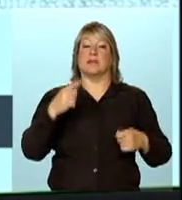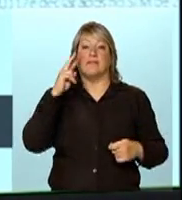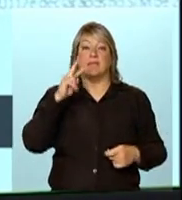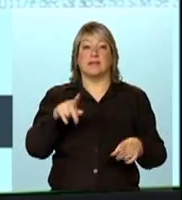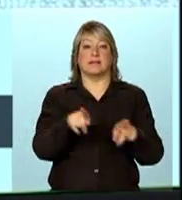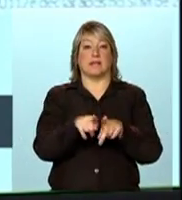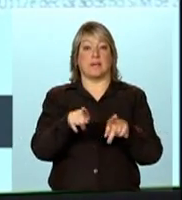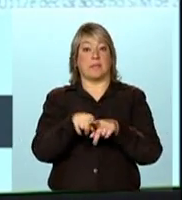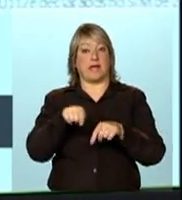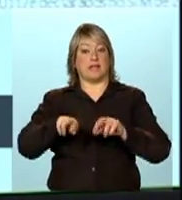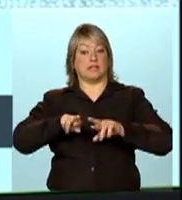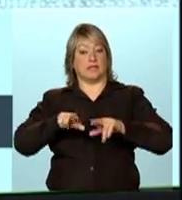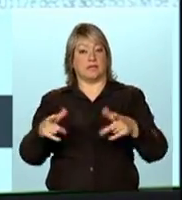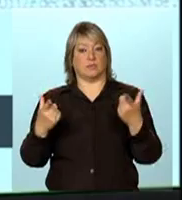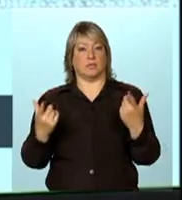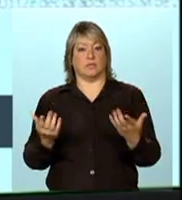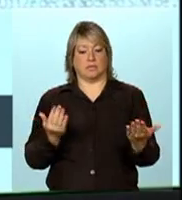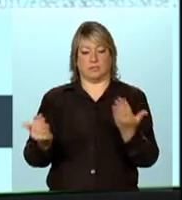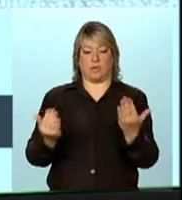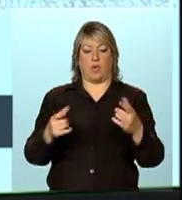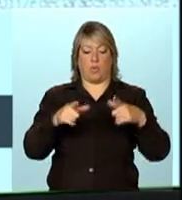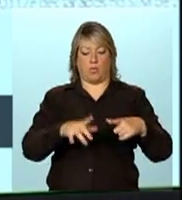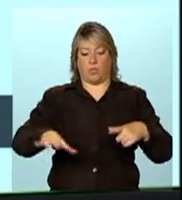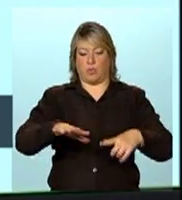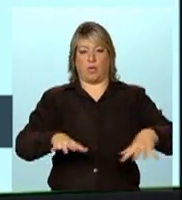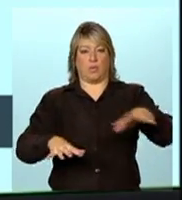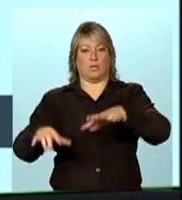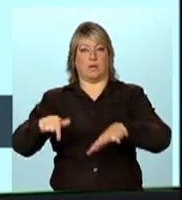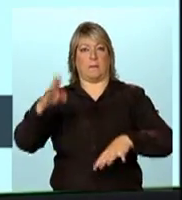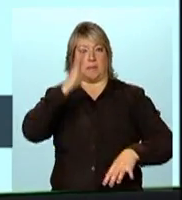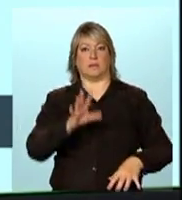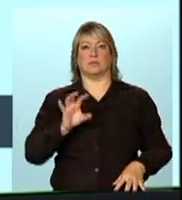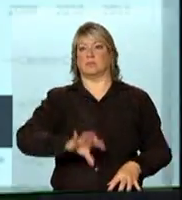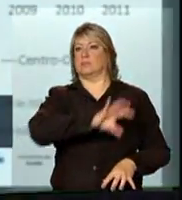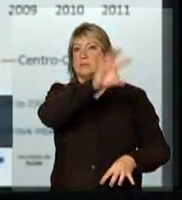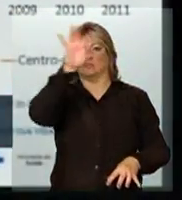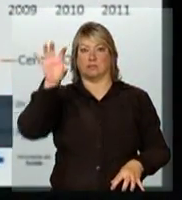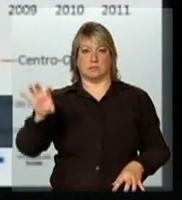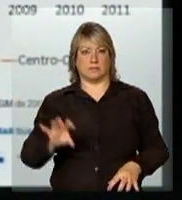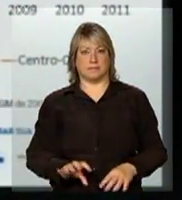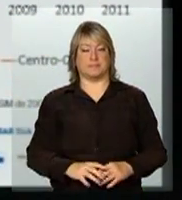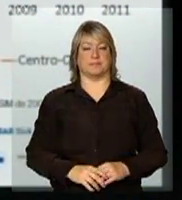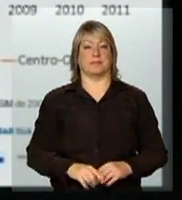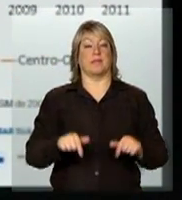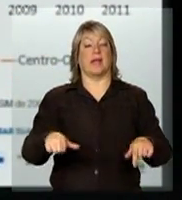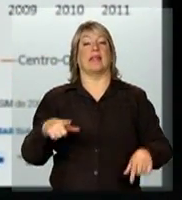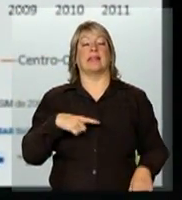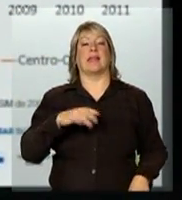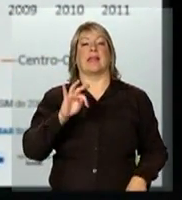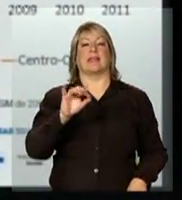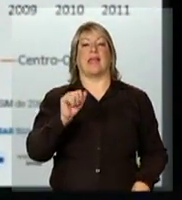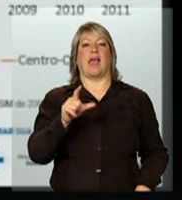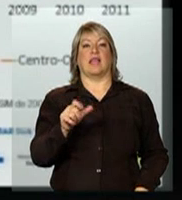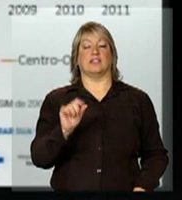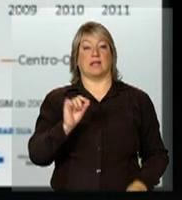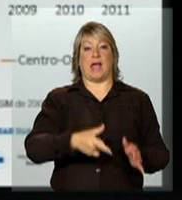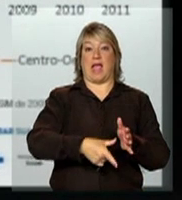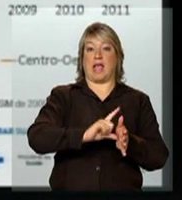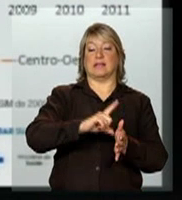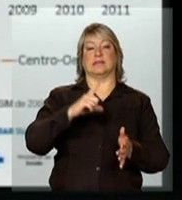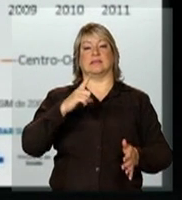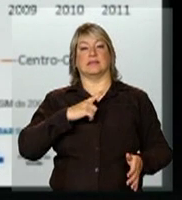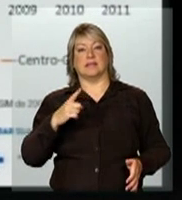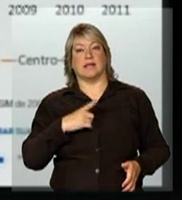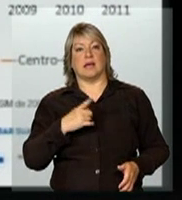essa diferença regional que a gente tem no Brasil. Pode passar. Aqui a gente tem a taxa, antes era a proporção, a